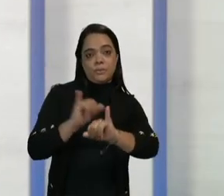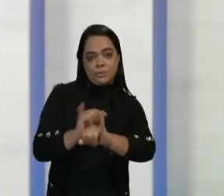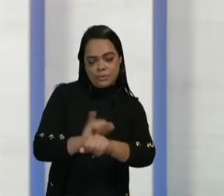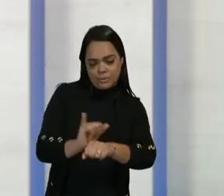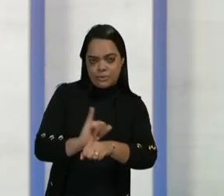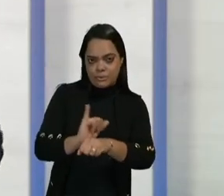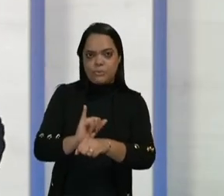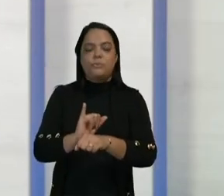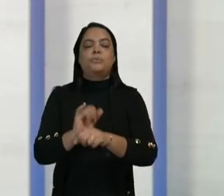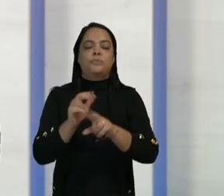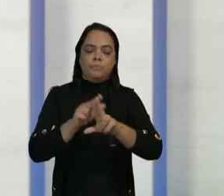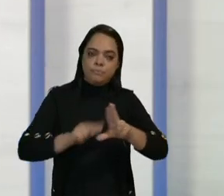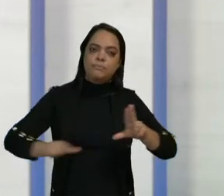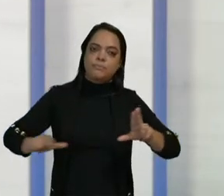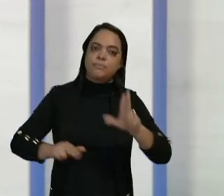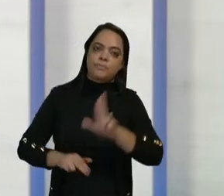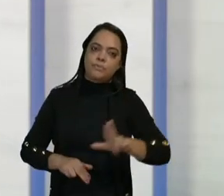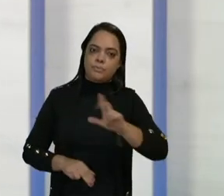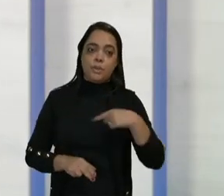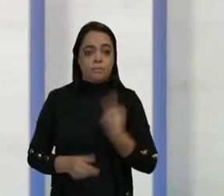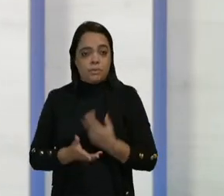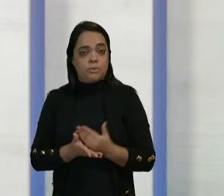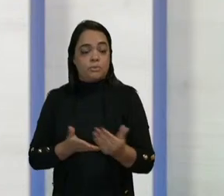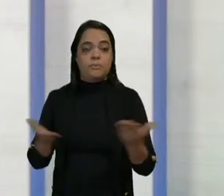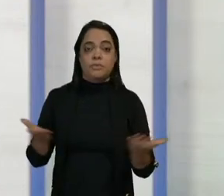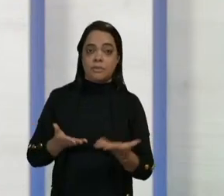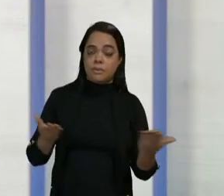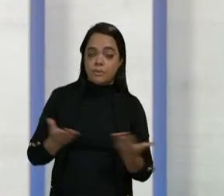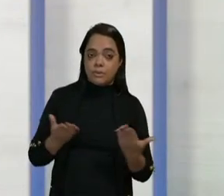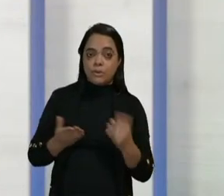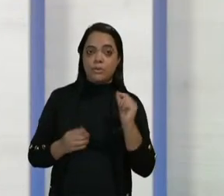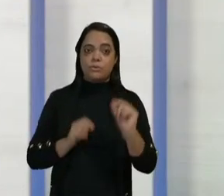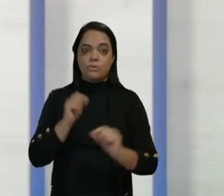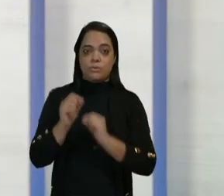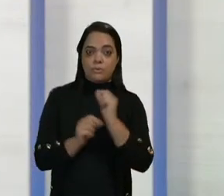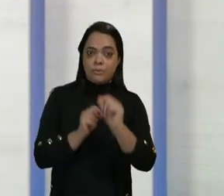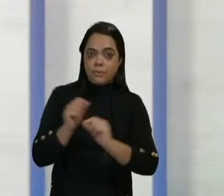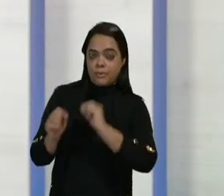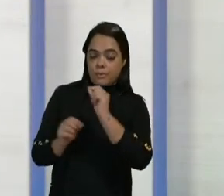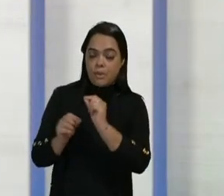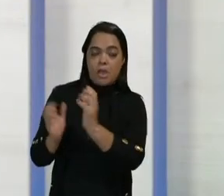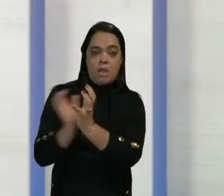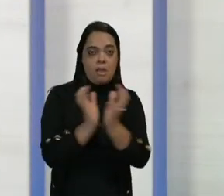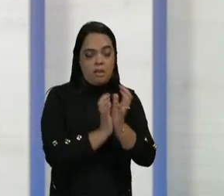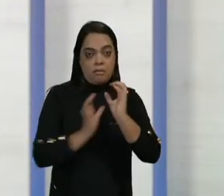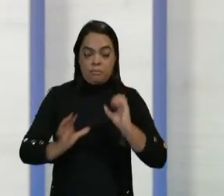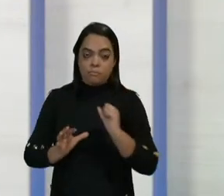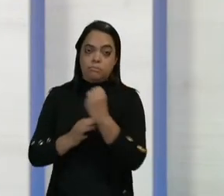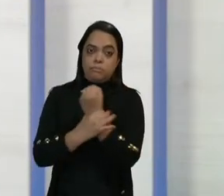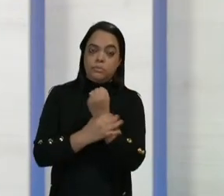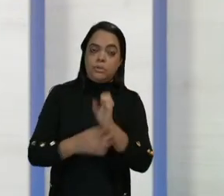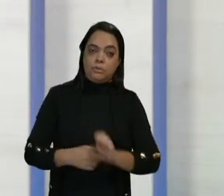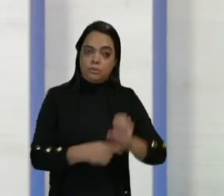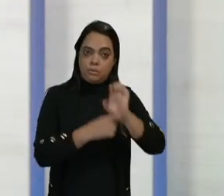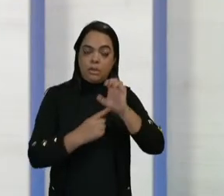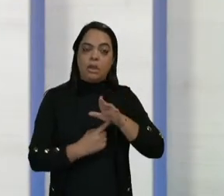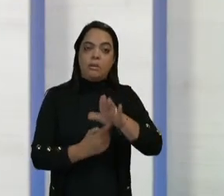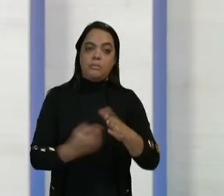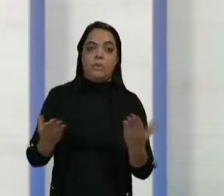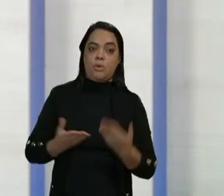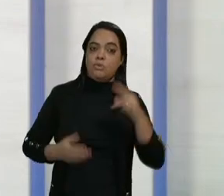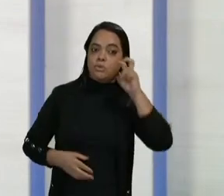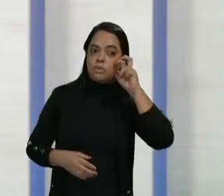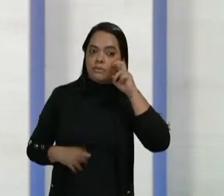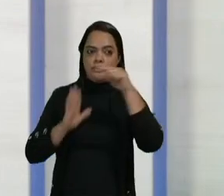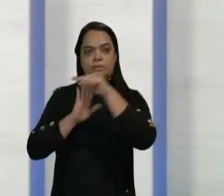de Uberlândia. E para começar a nossa edição de hoje, as Forças de Segurança do Estado apresentaram nesta quinta-feira